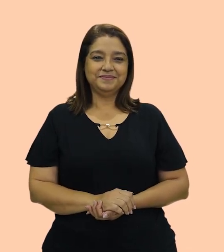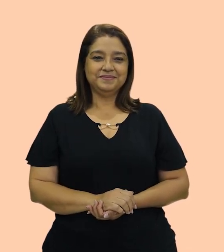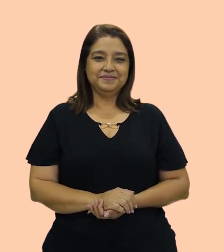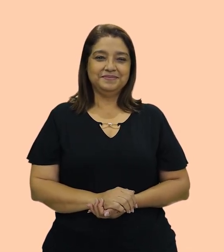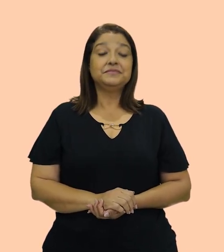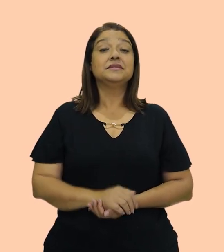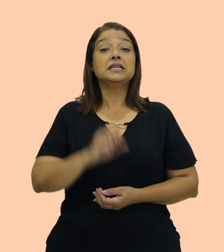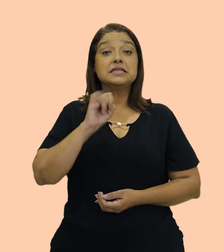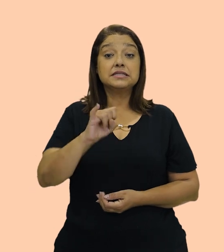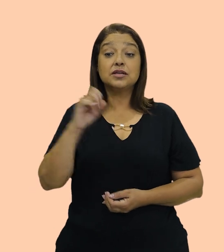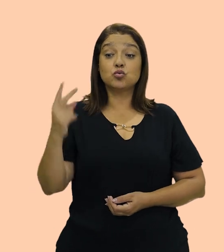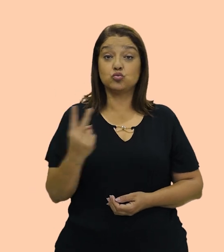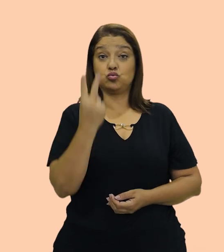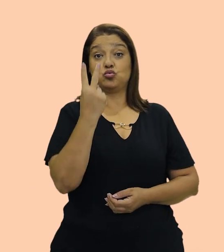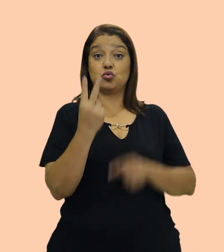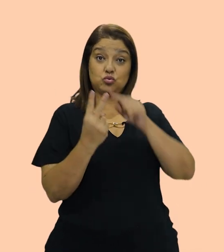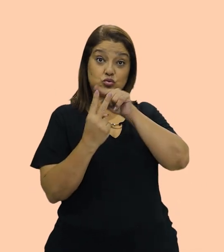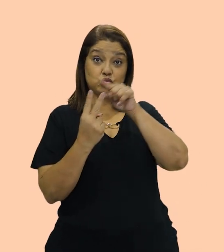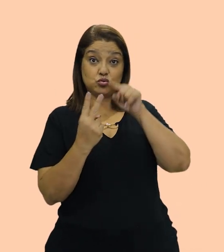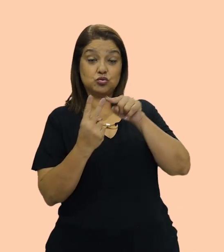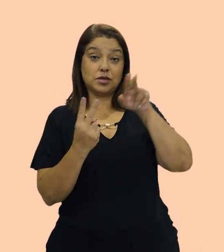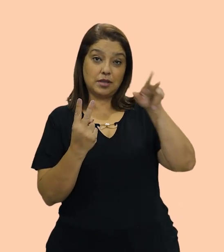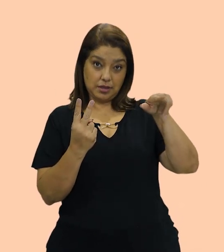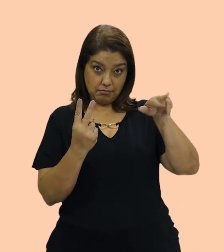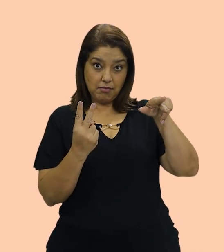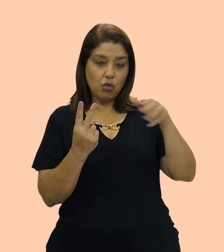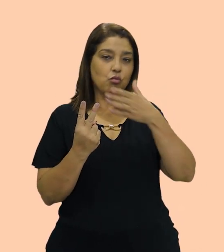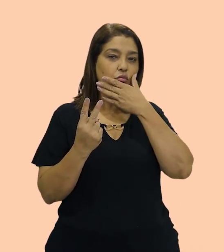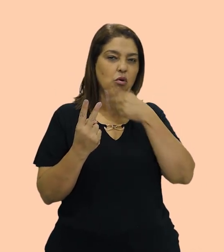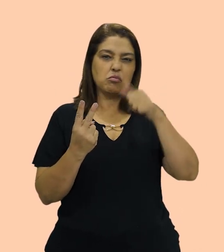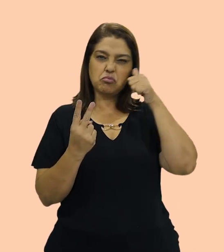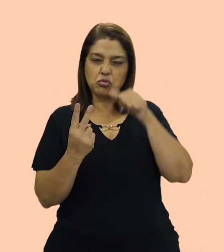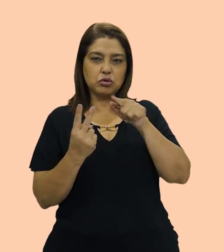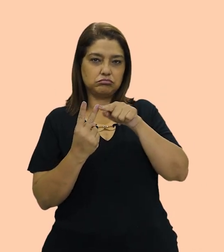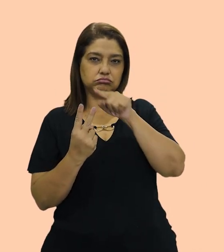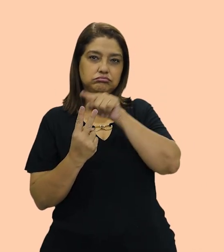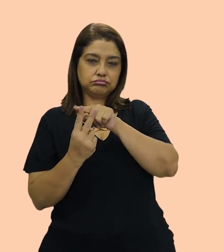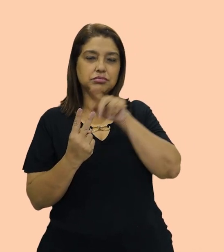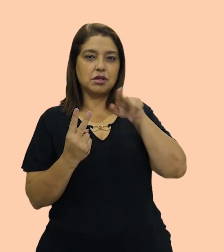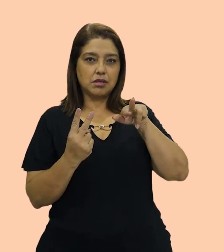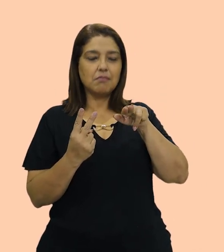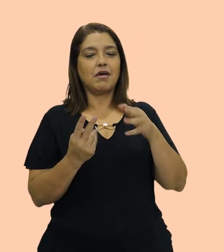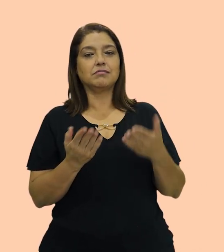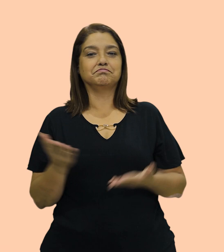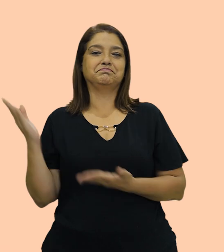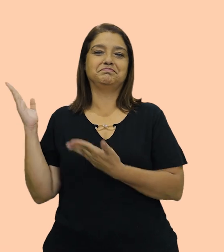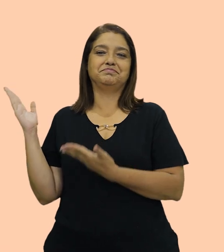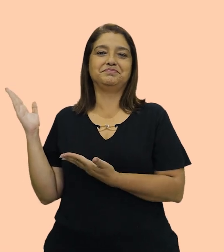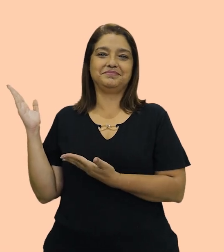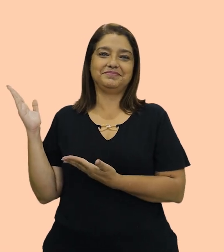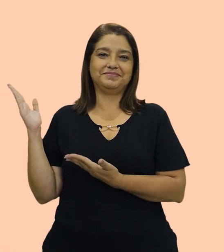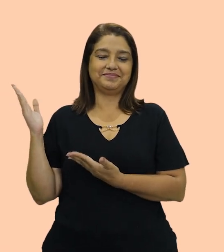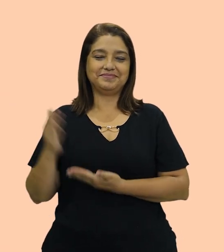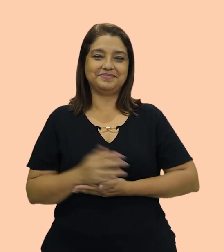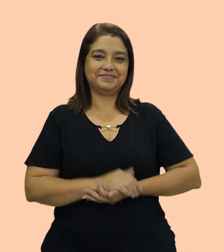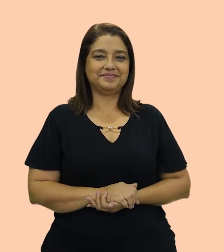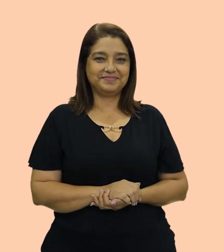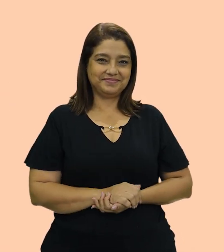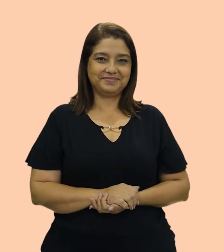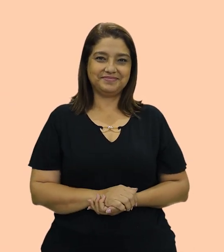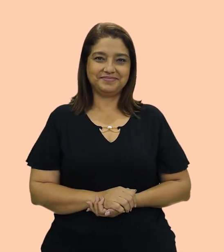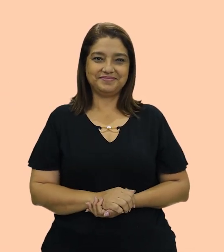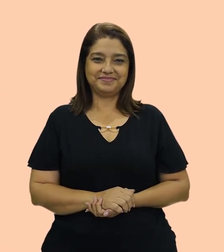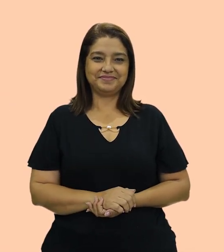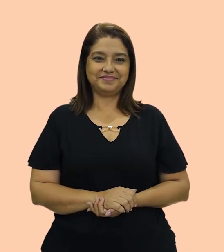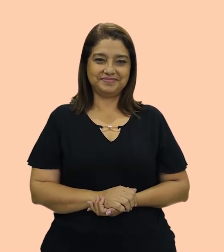Quando é pra falar no geral, sem especificar o gênero, de irmãos no geral, nós falamos siblings.